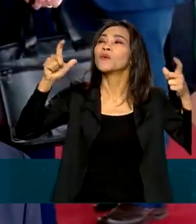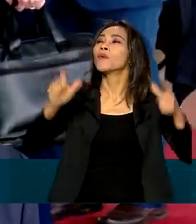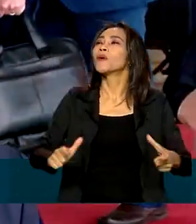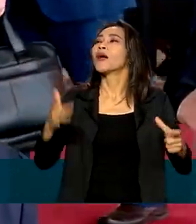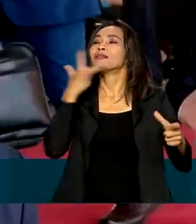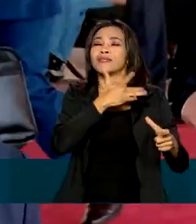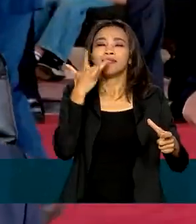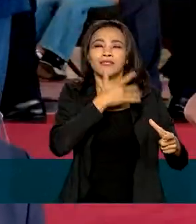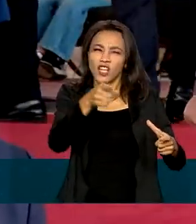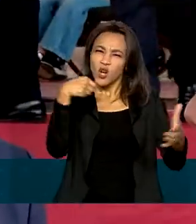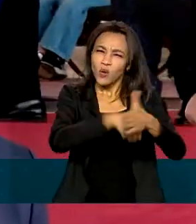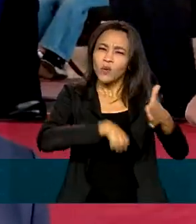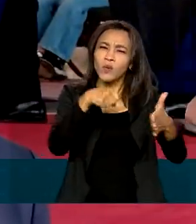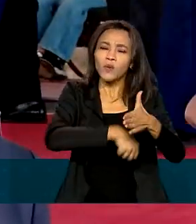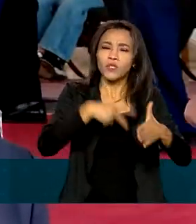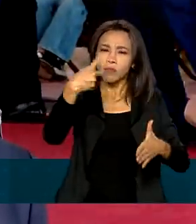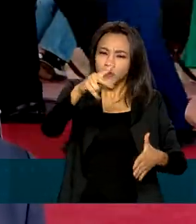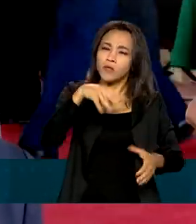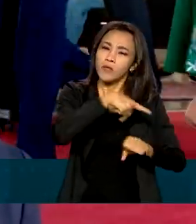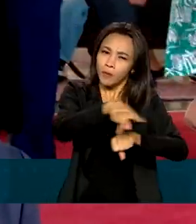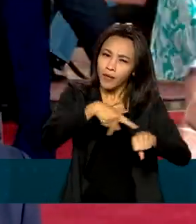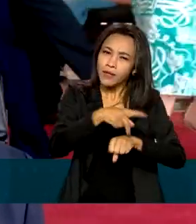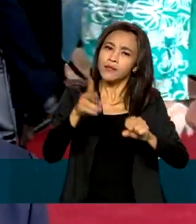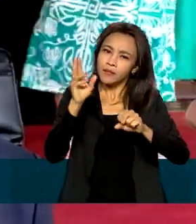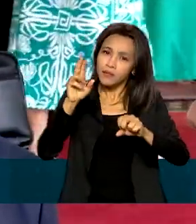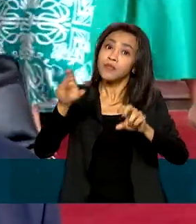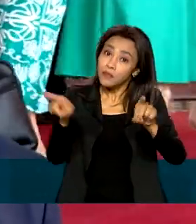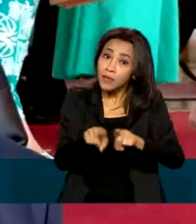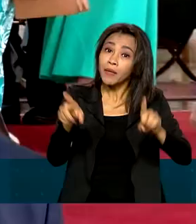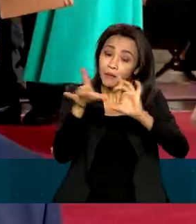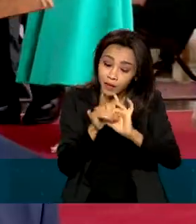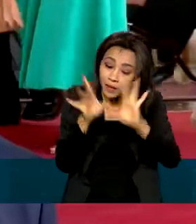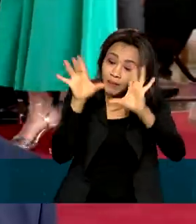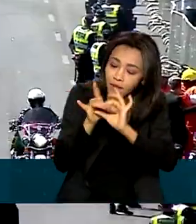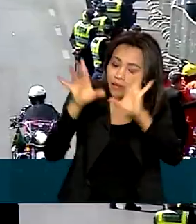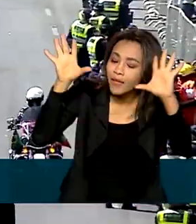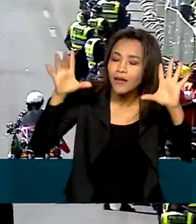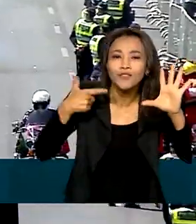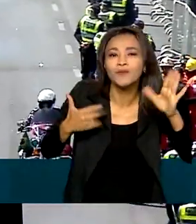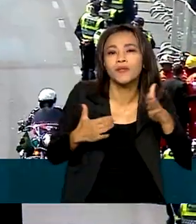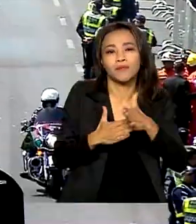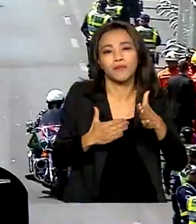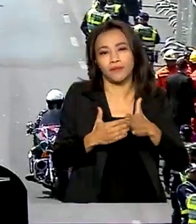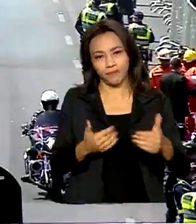Lute pela sua pátria e pela sua liberdade. Com liberdade, você fica sem limites.